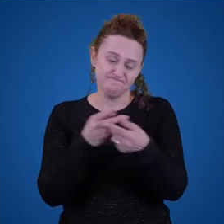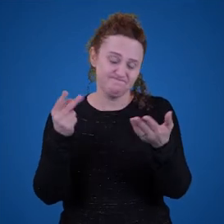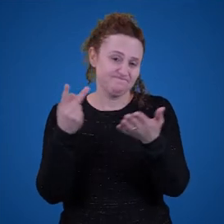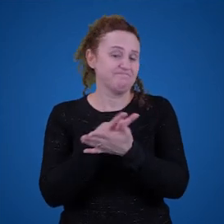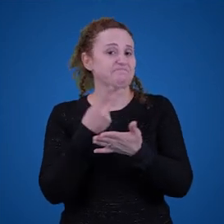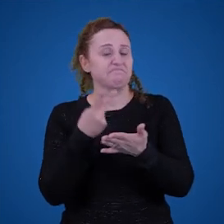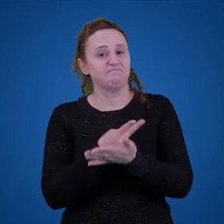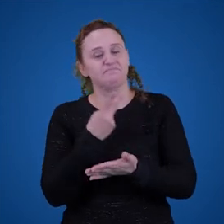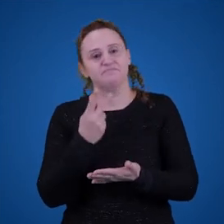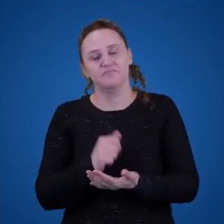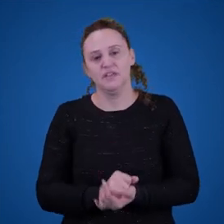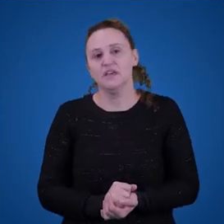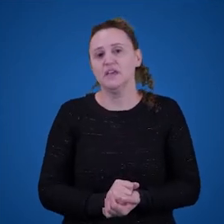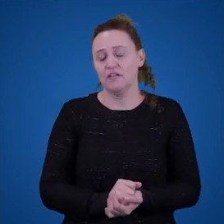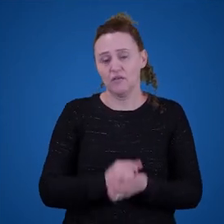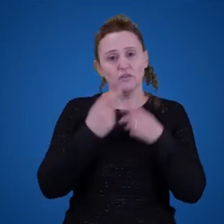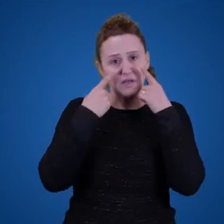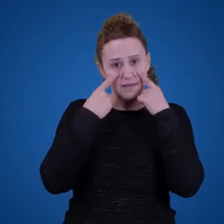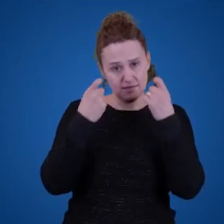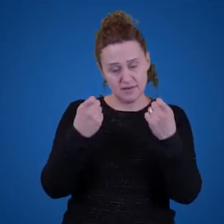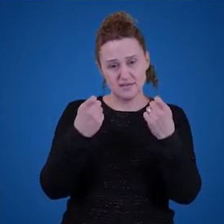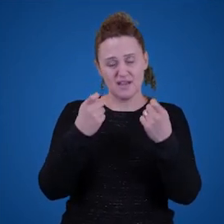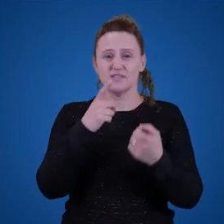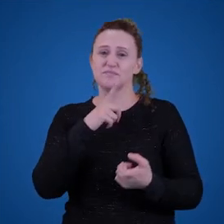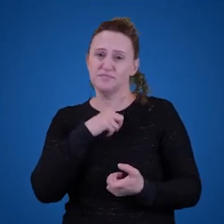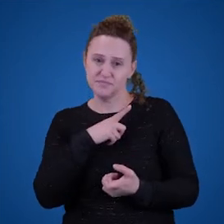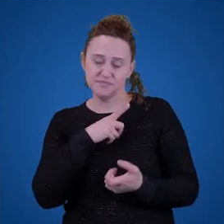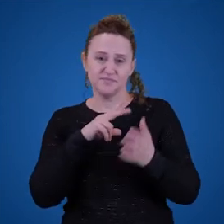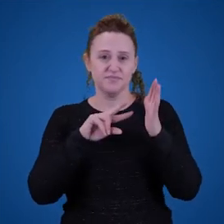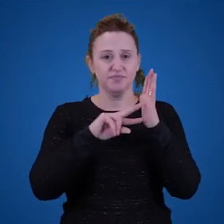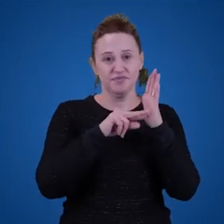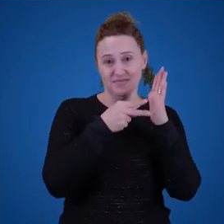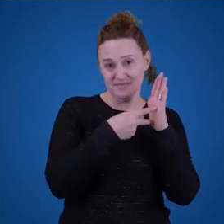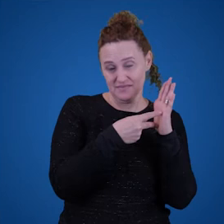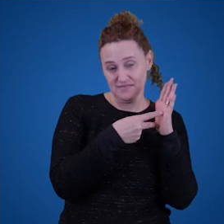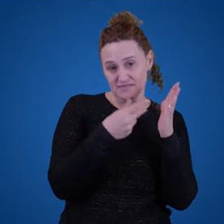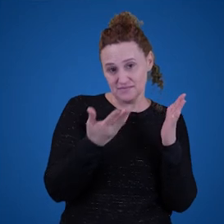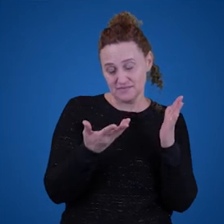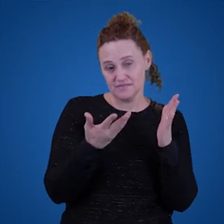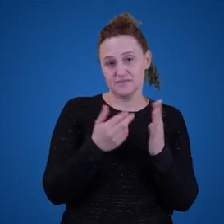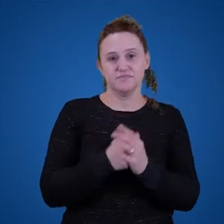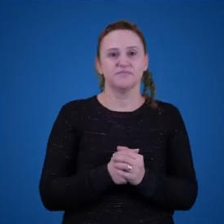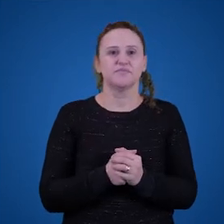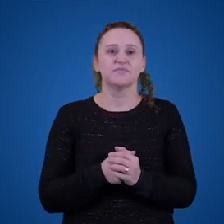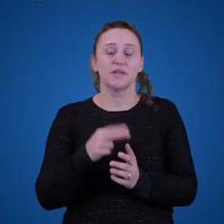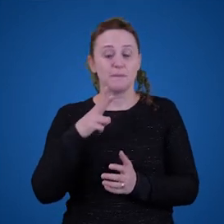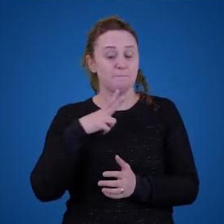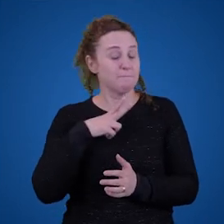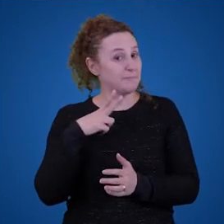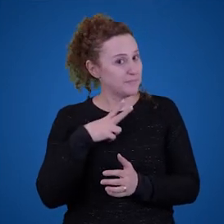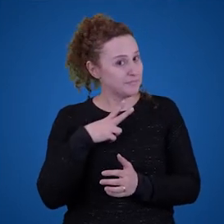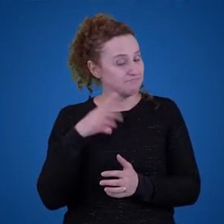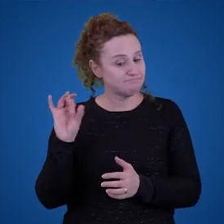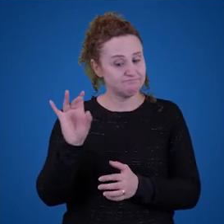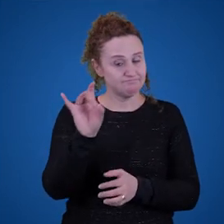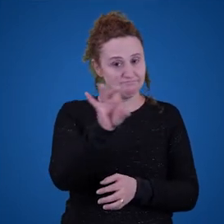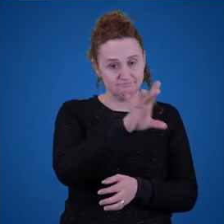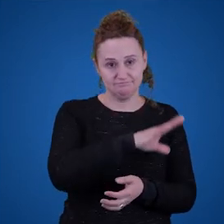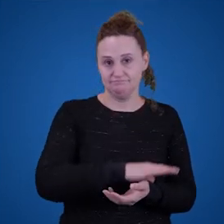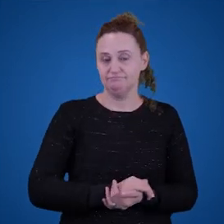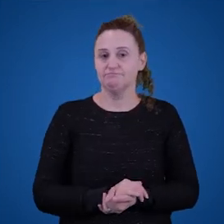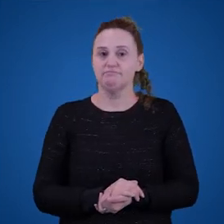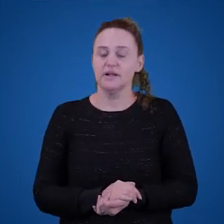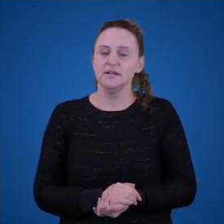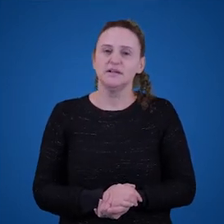bem interessante. Então, cada frase que tem significado ela tem um significado particular. E, por último,